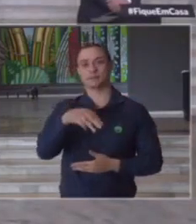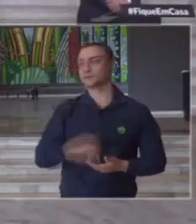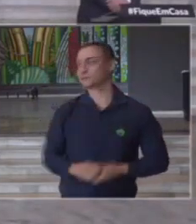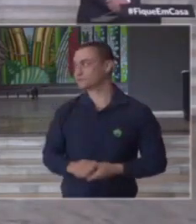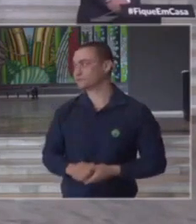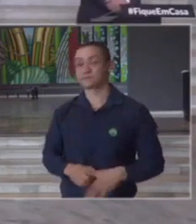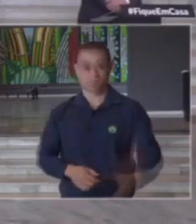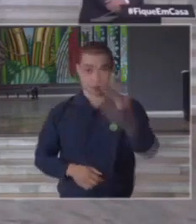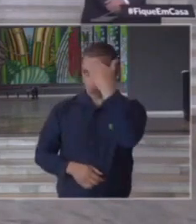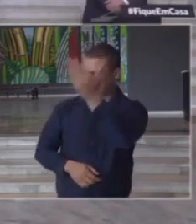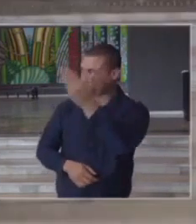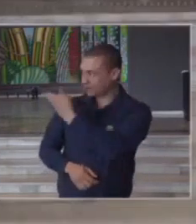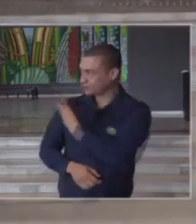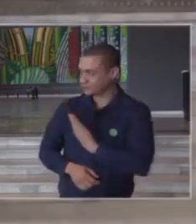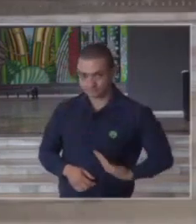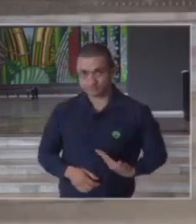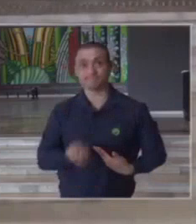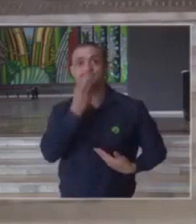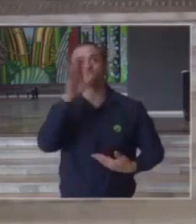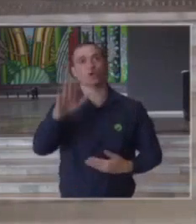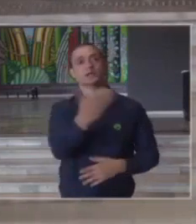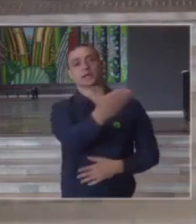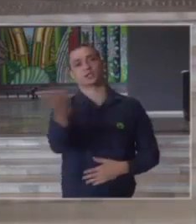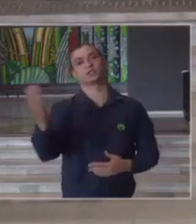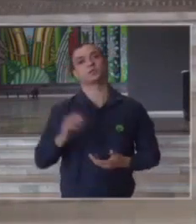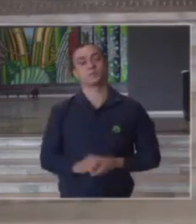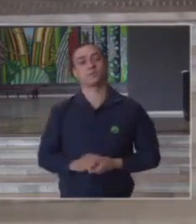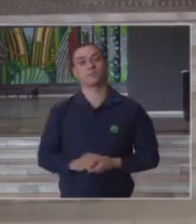obrigado governador boa tarde a todos